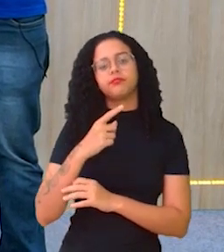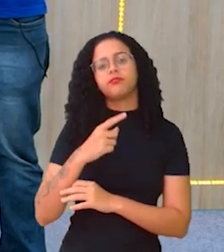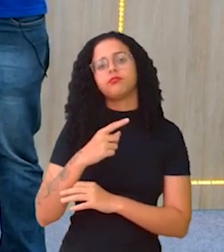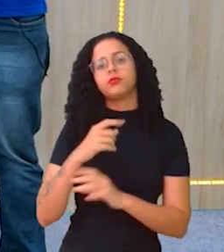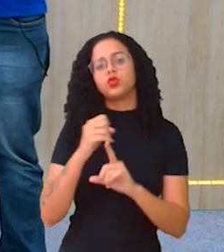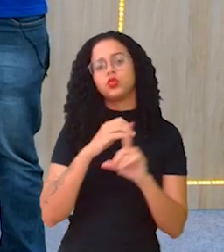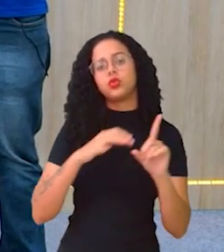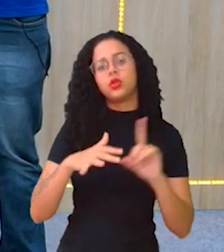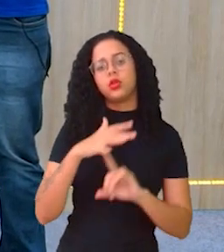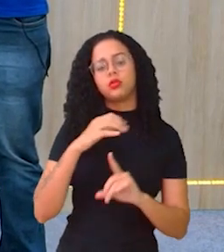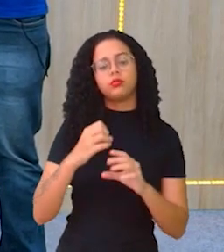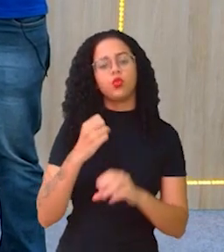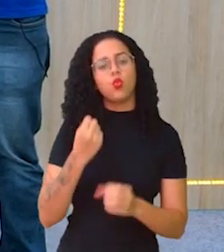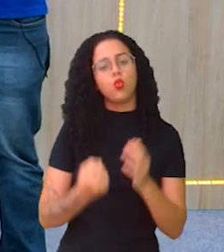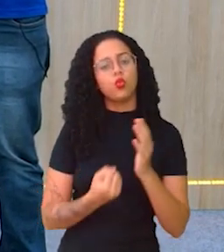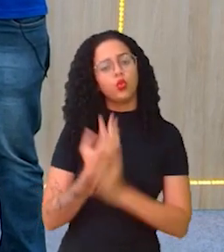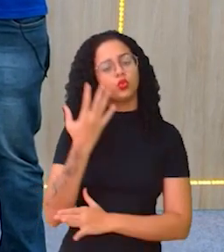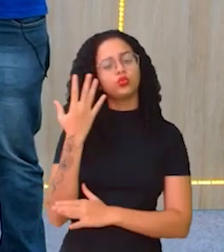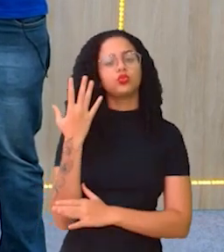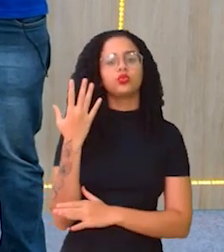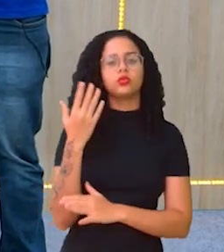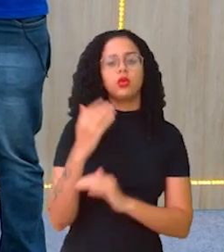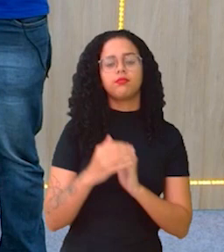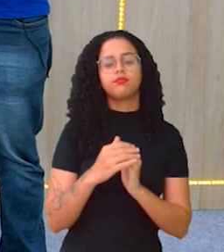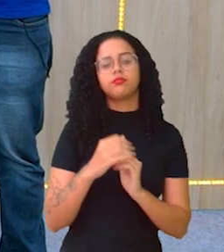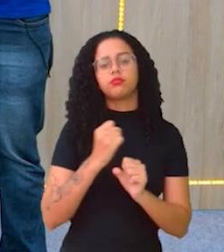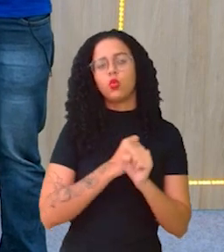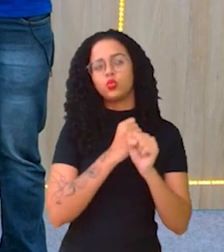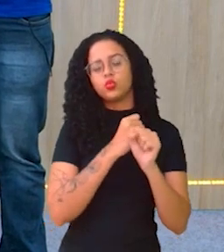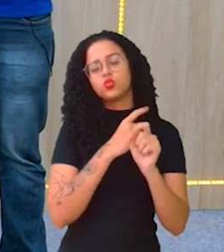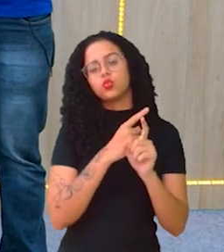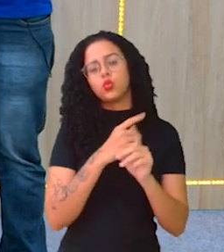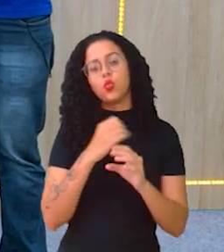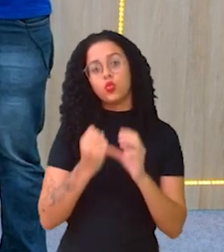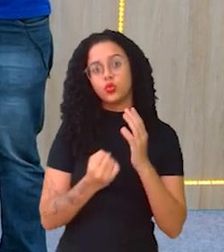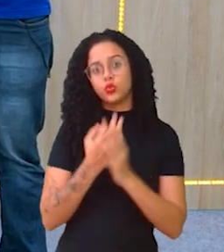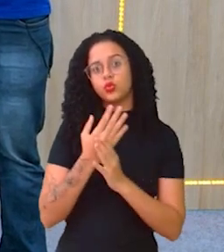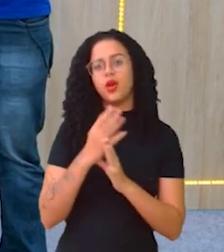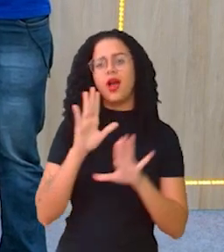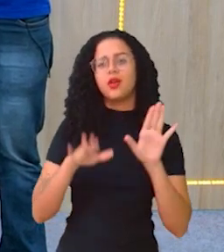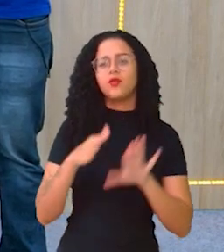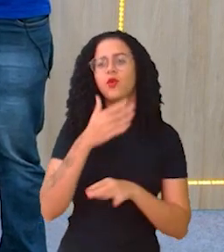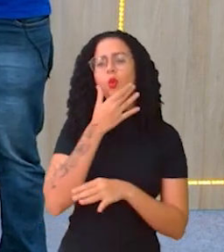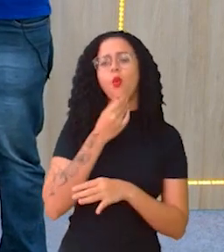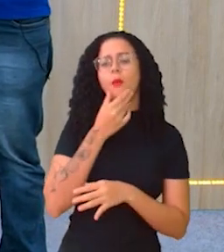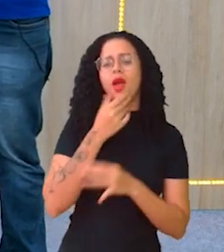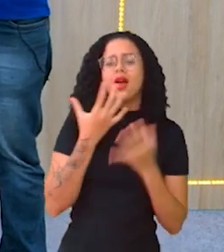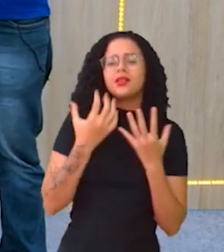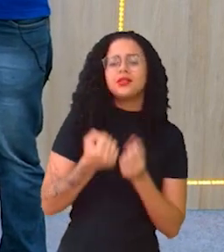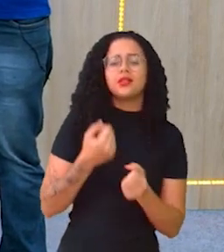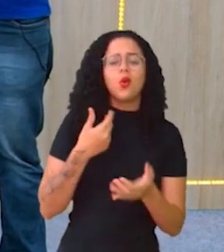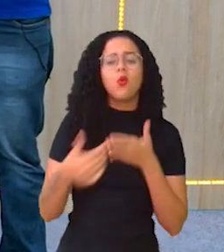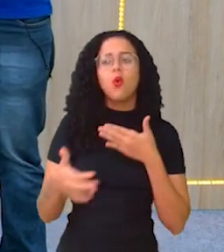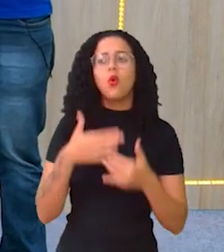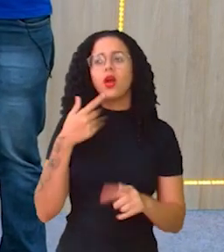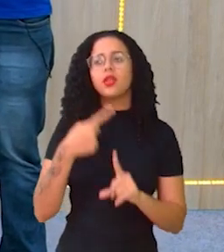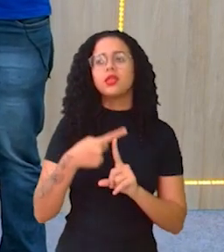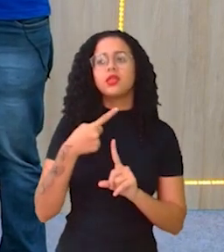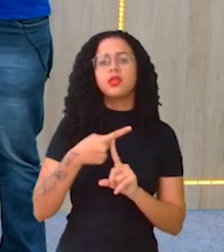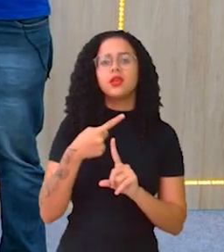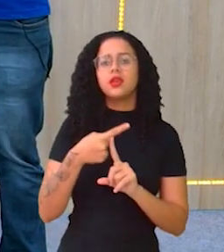que é uma construção que muitas vezes coloca os meninos numa posição de aceitar qualquer tipo de